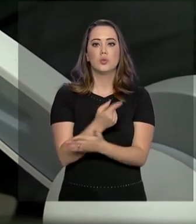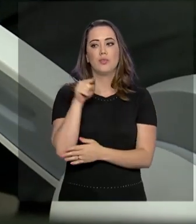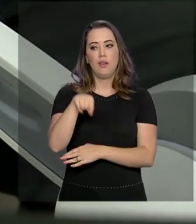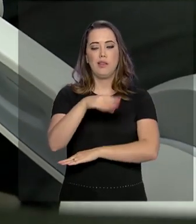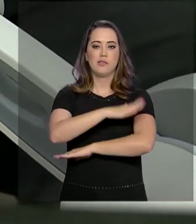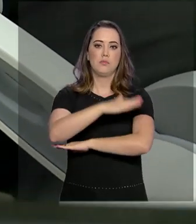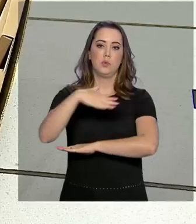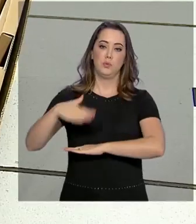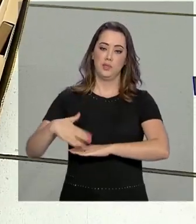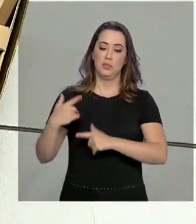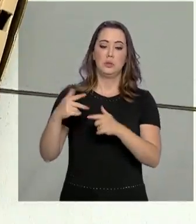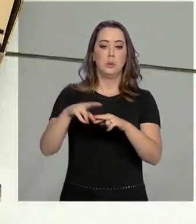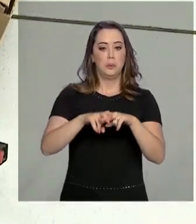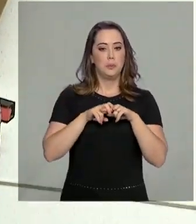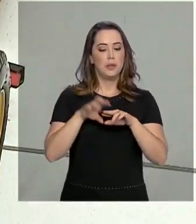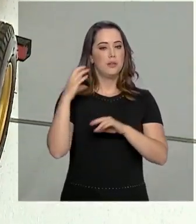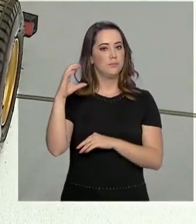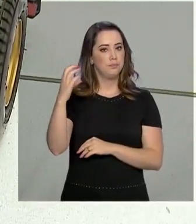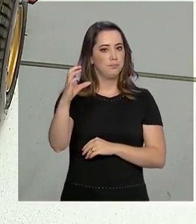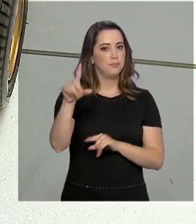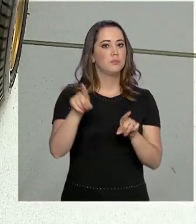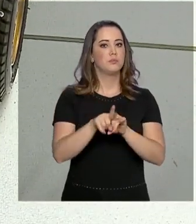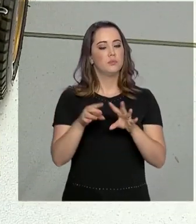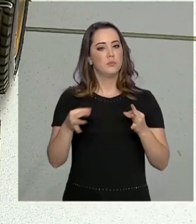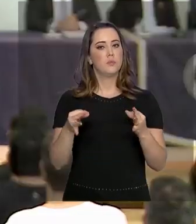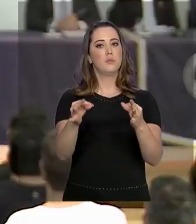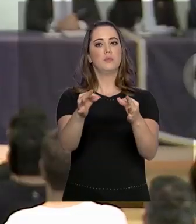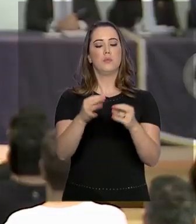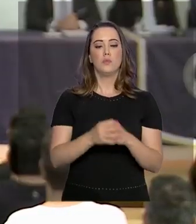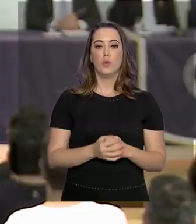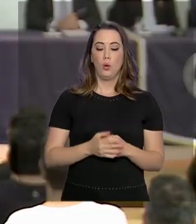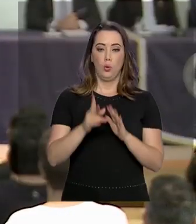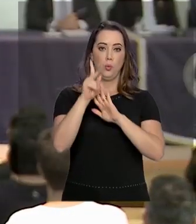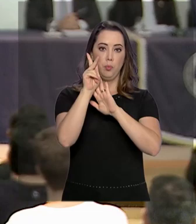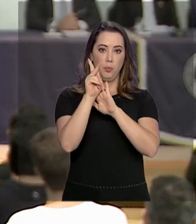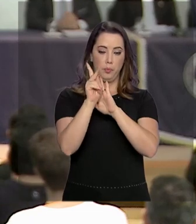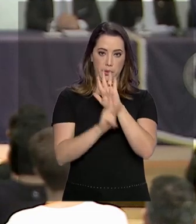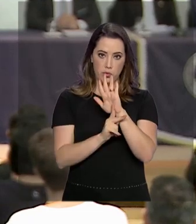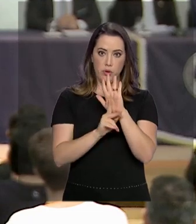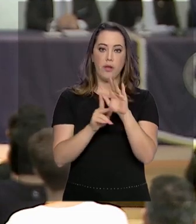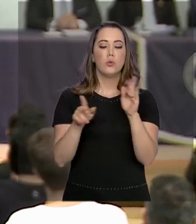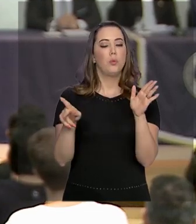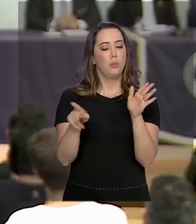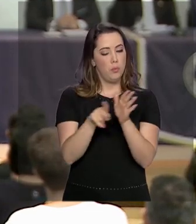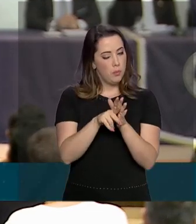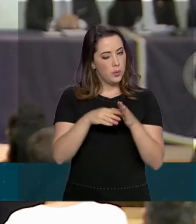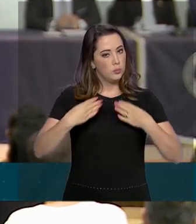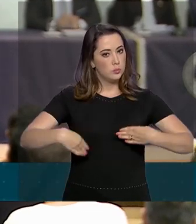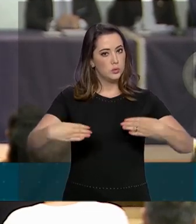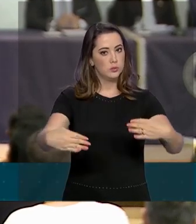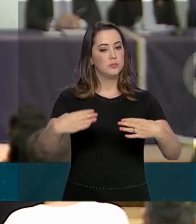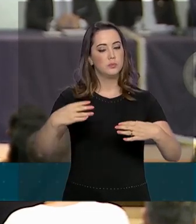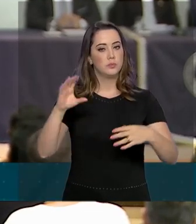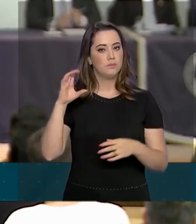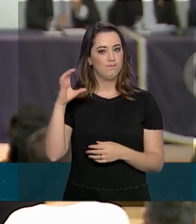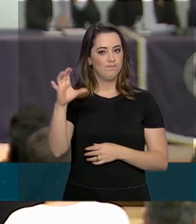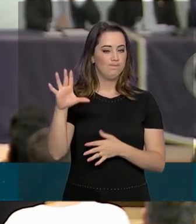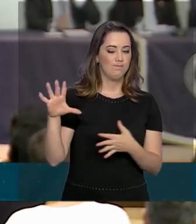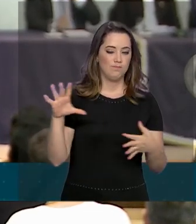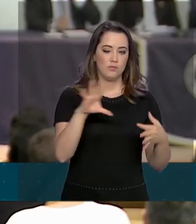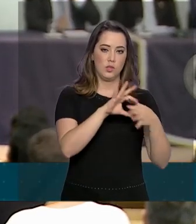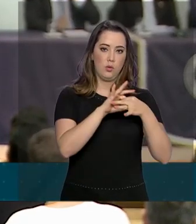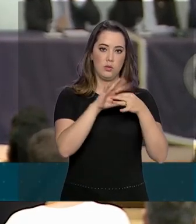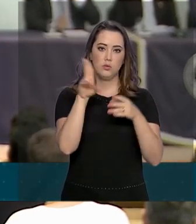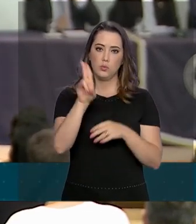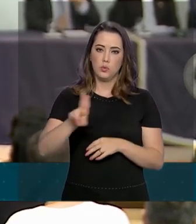Brumadinho, através da Ciência e Tecnologia. O projeto é do Ministério da Ciência e Tecnologia, em parceria